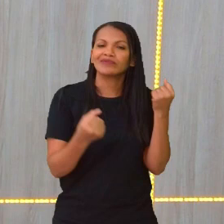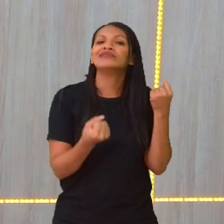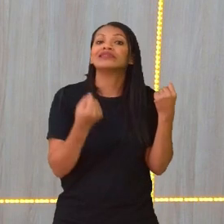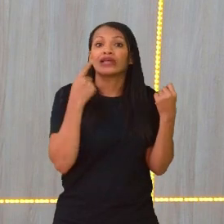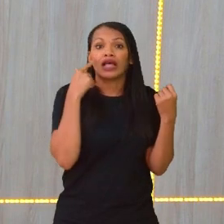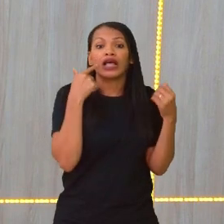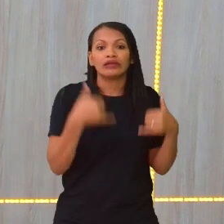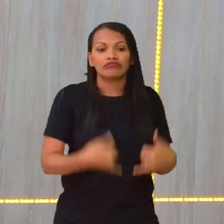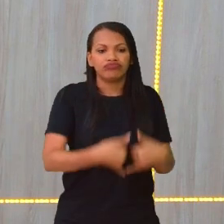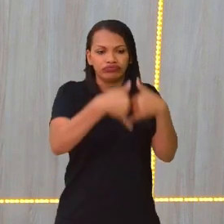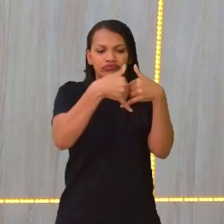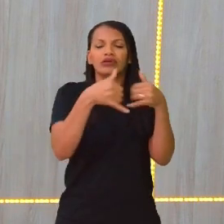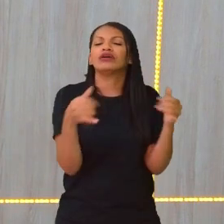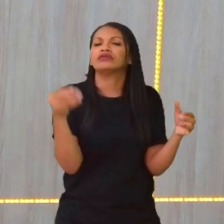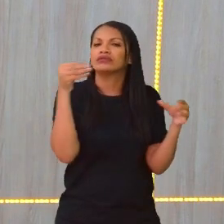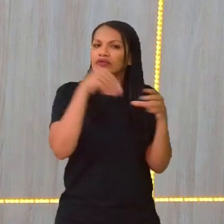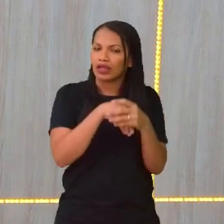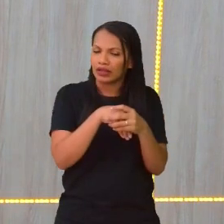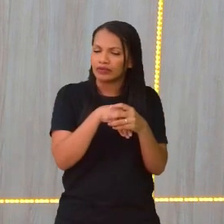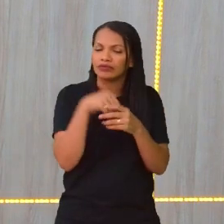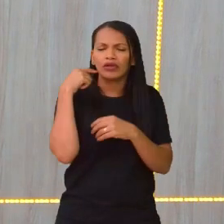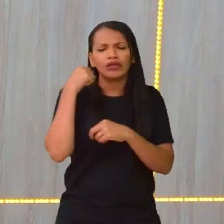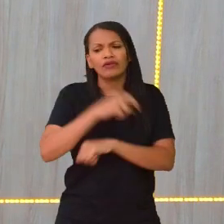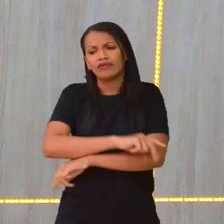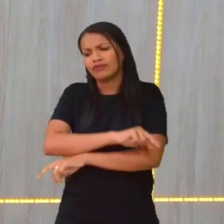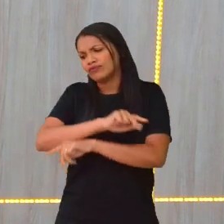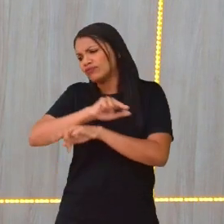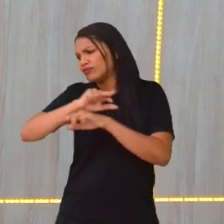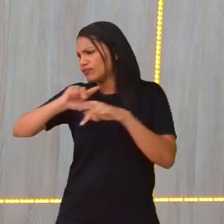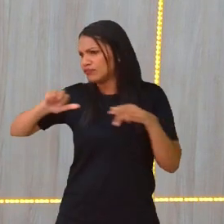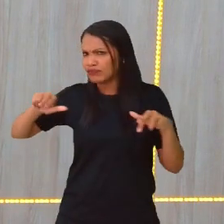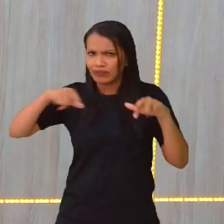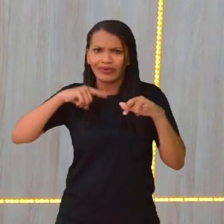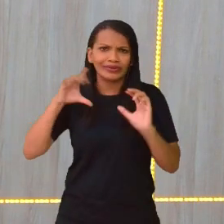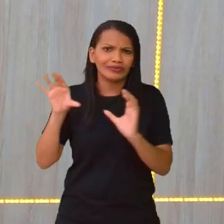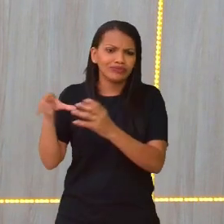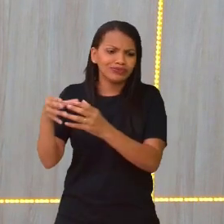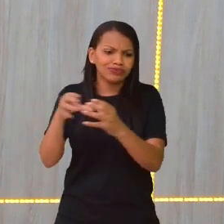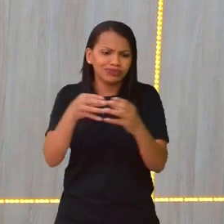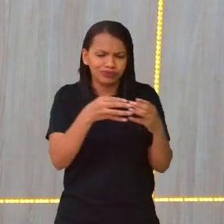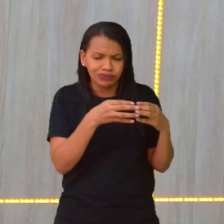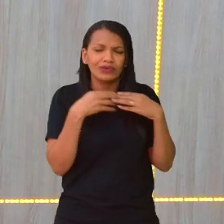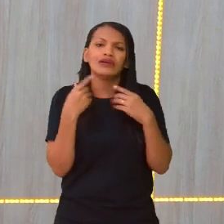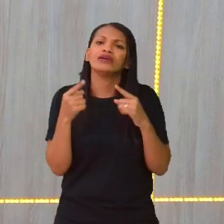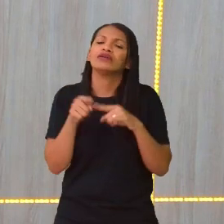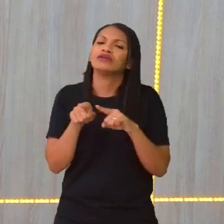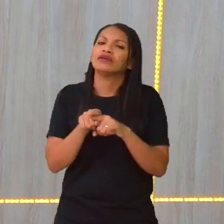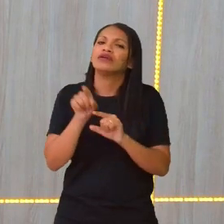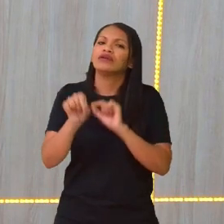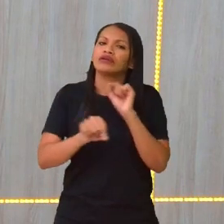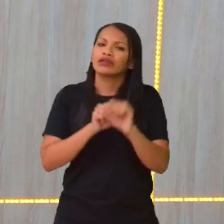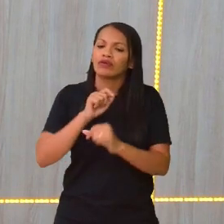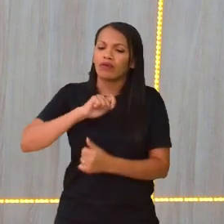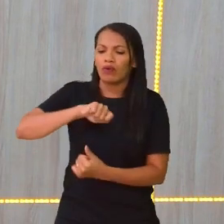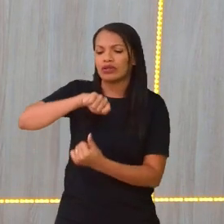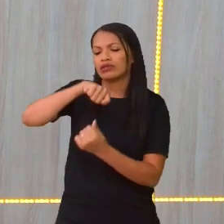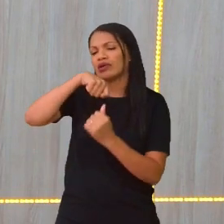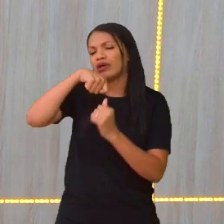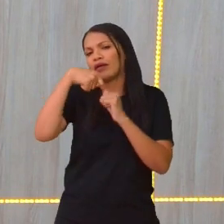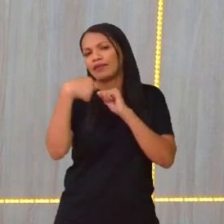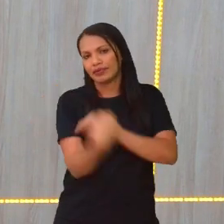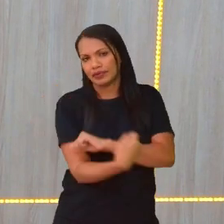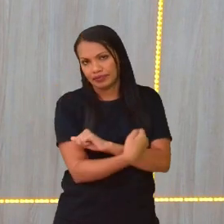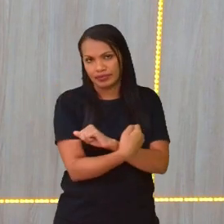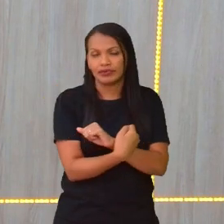do futsal. Então, a gente tem uma variabilidade de derivações do futebol de campo, que são adaptáveis para